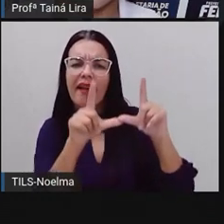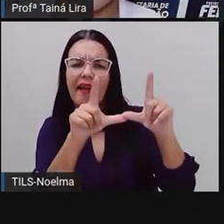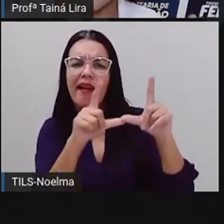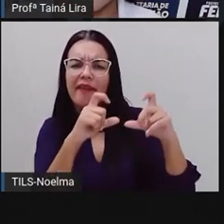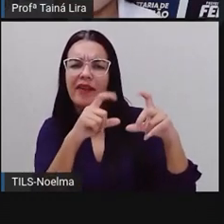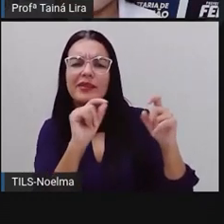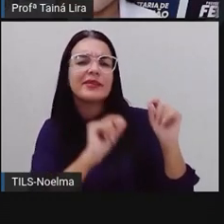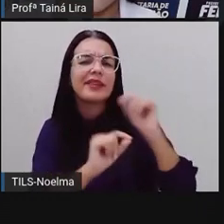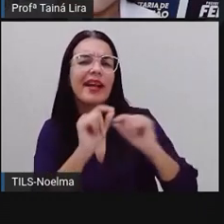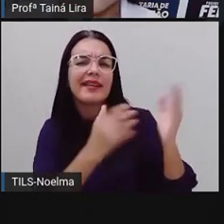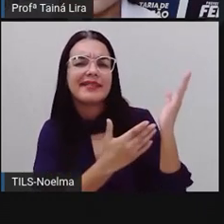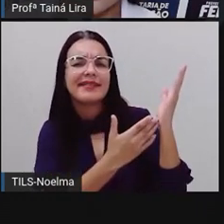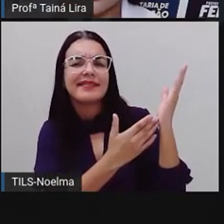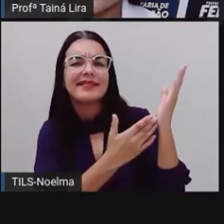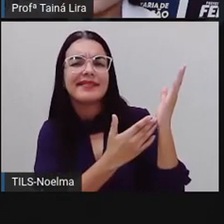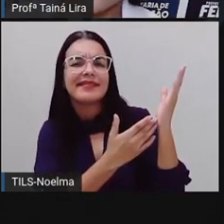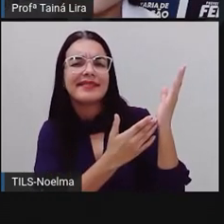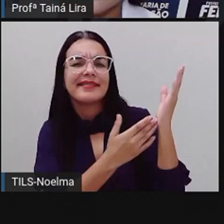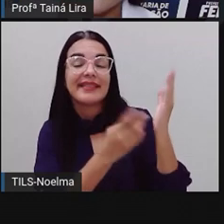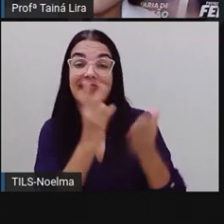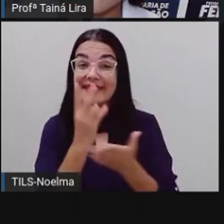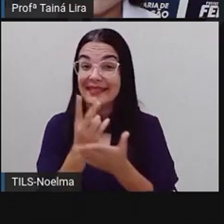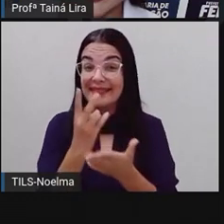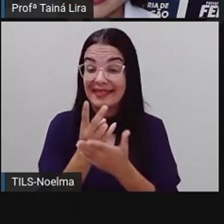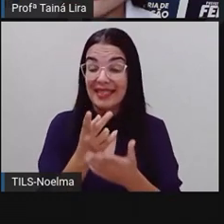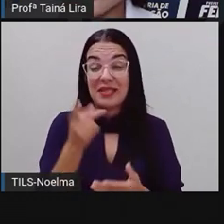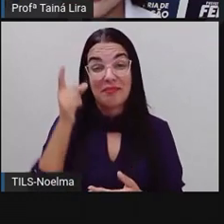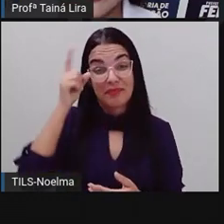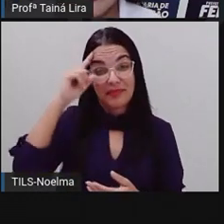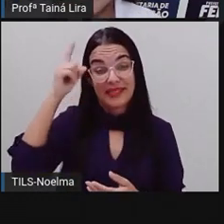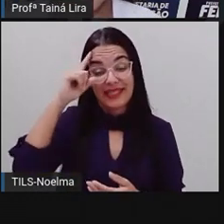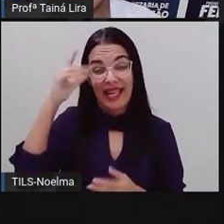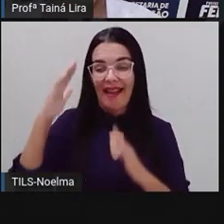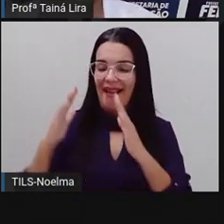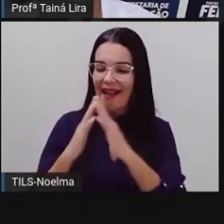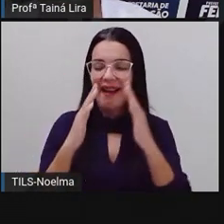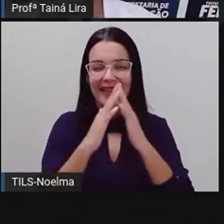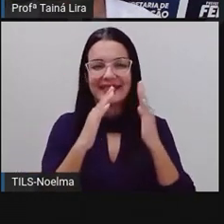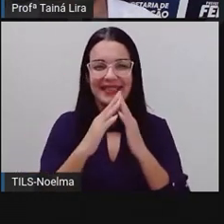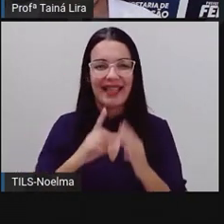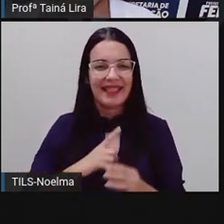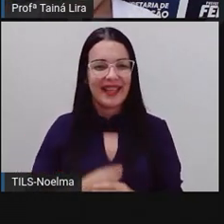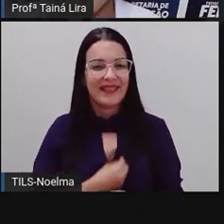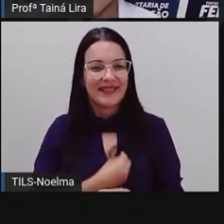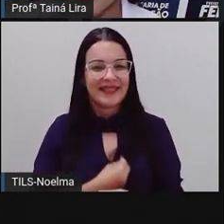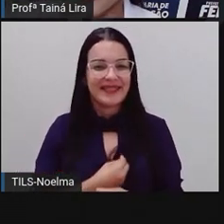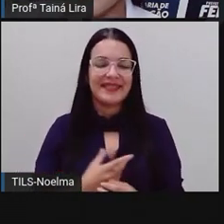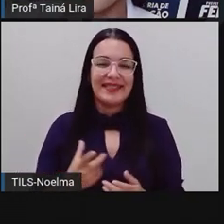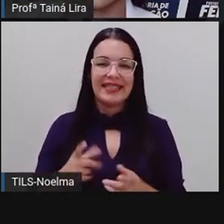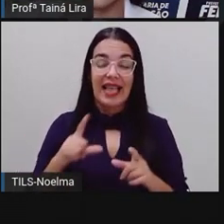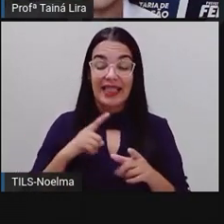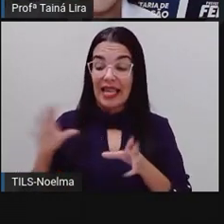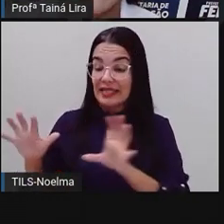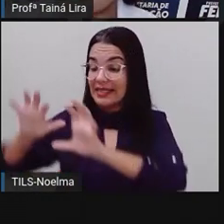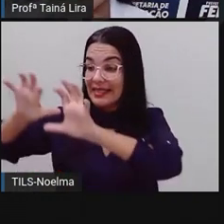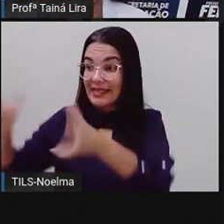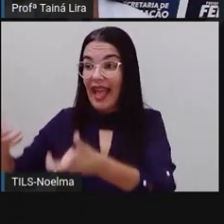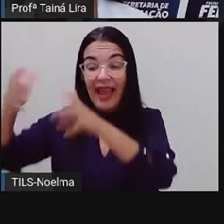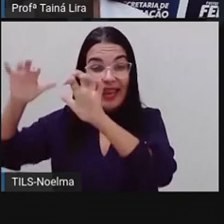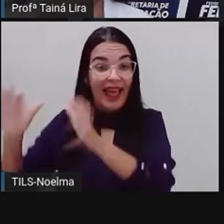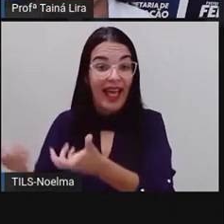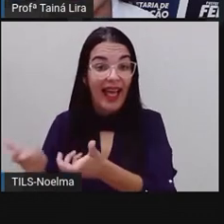Ah, essas aí, né, geralmente a gente tem muito em casa, né? Ela aparece aí na salada, a gente costuma colocar aí no